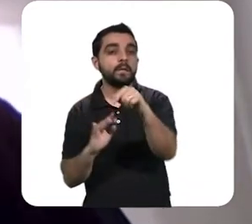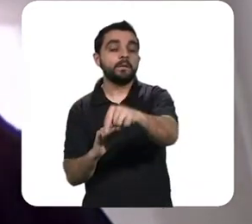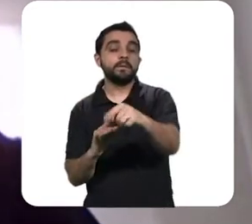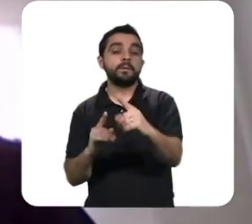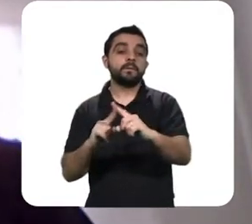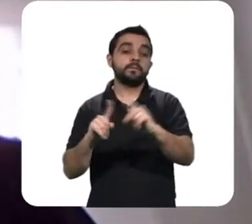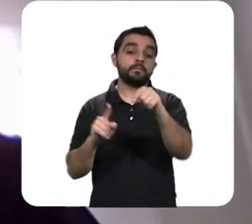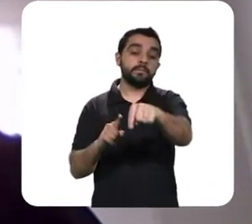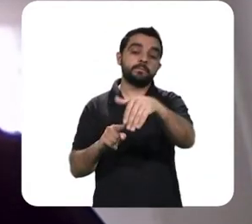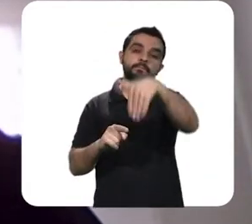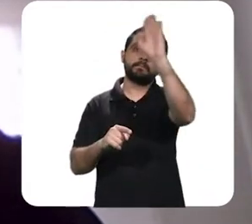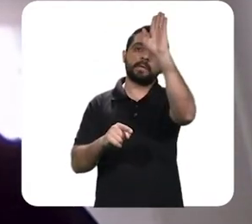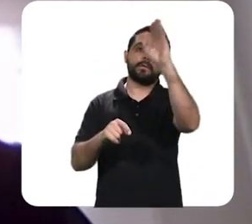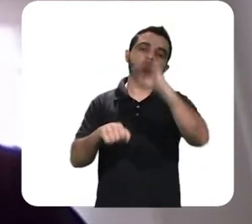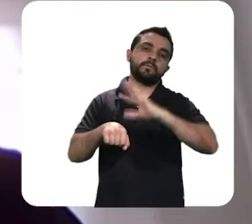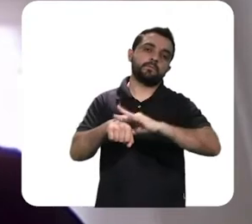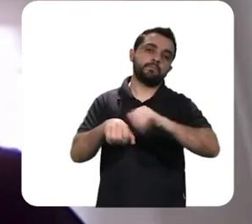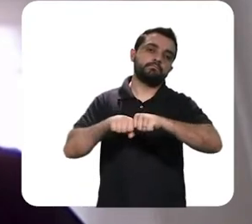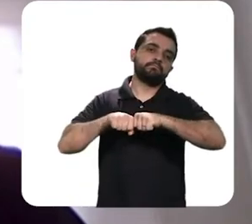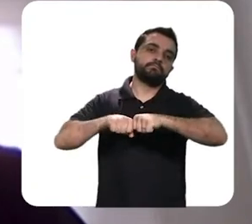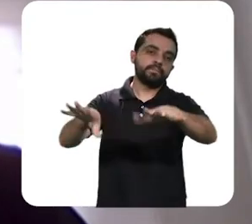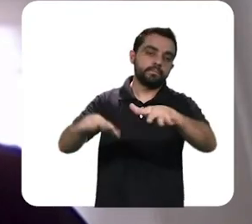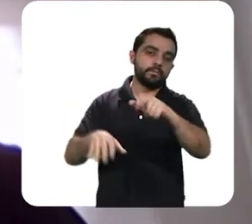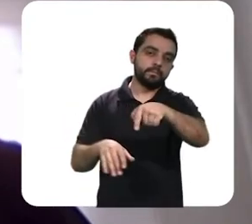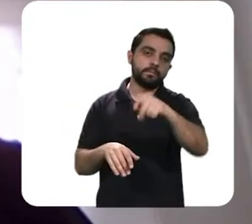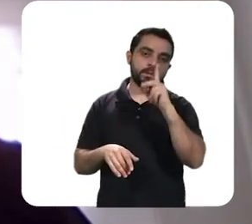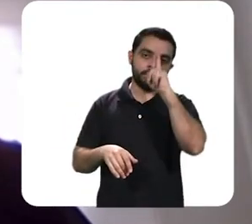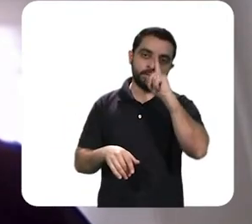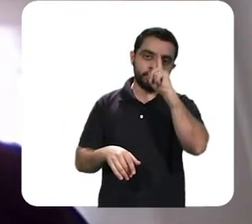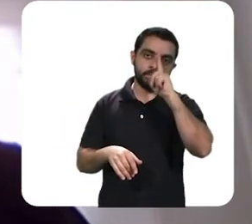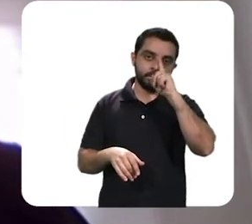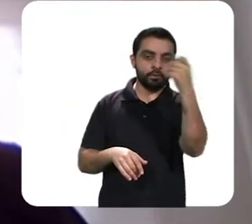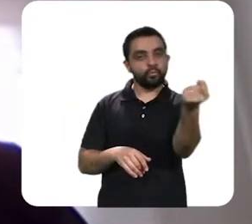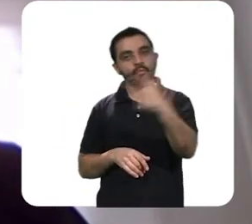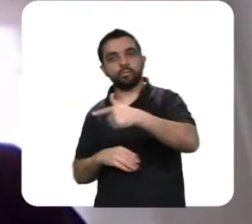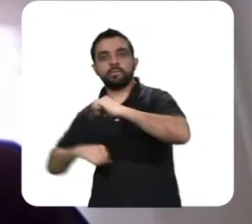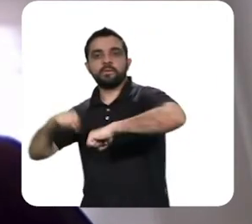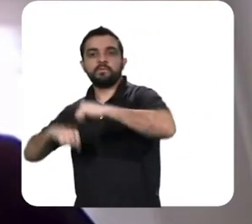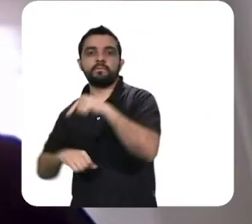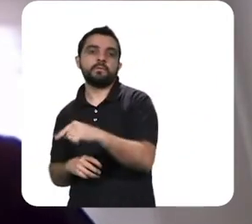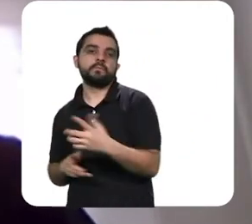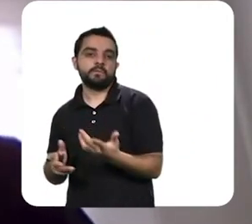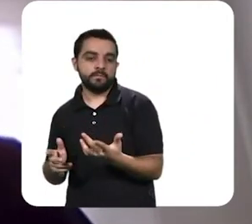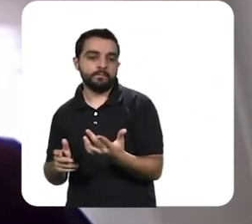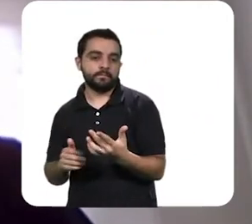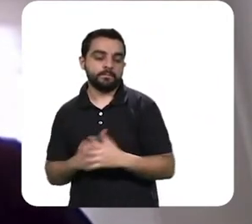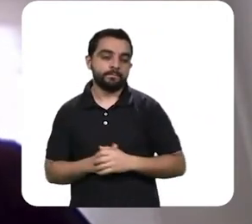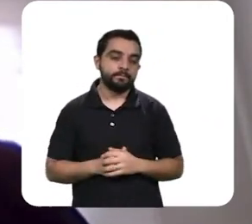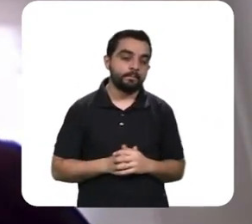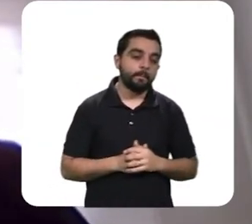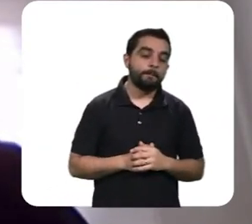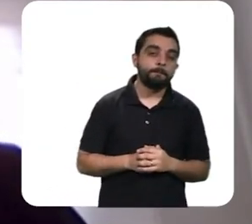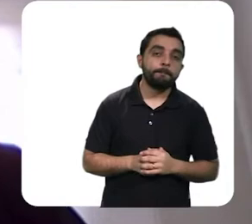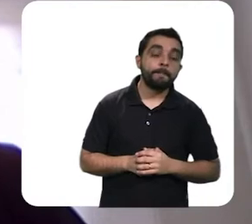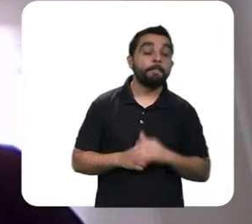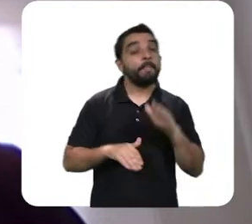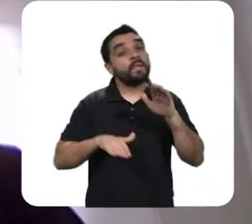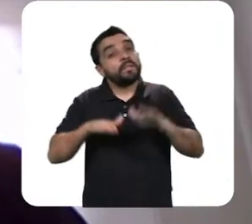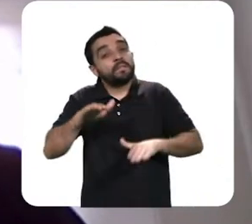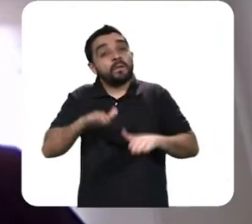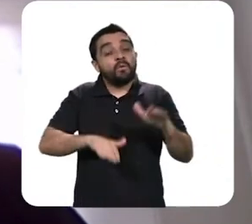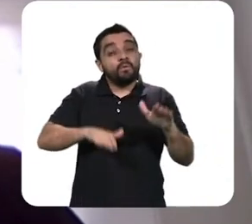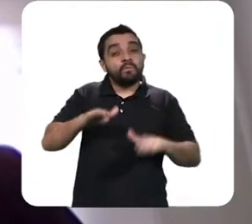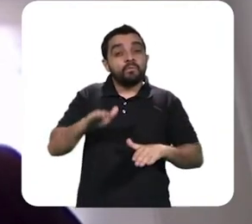potencializadoras de transmissão do vírus então talvez